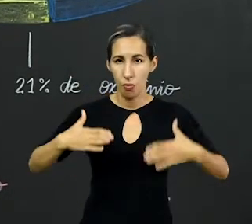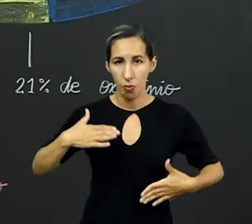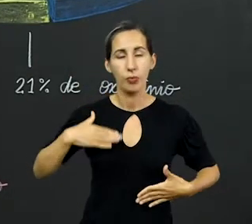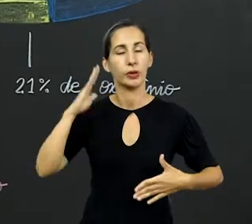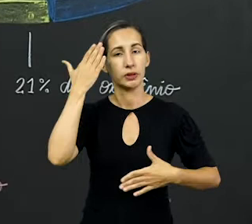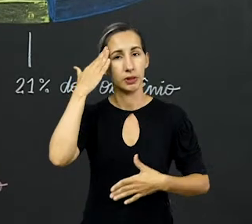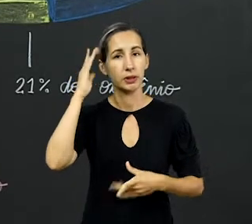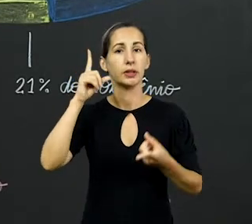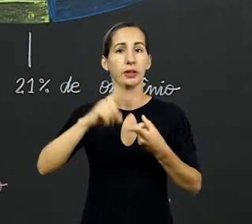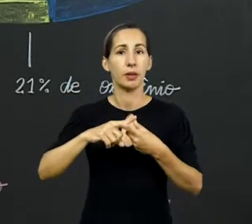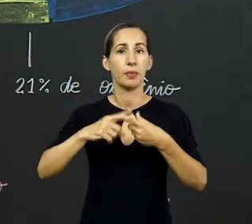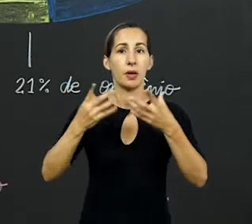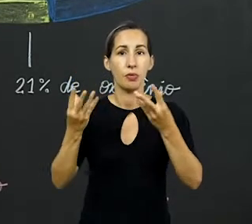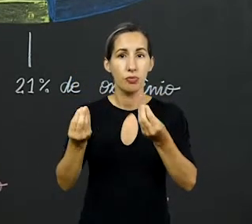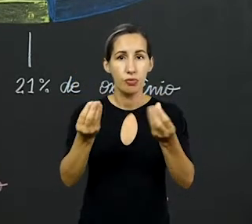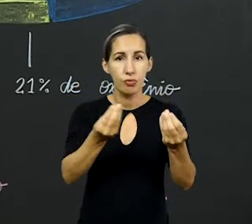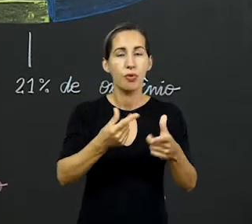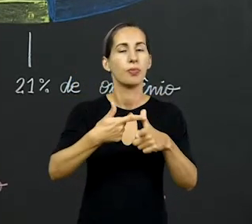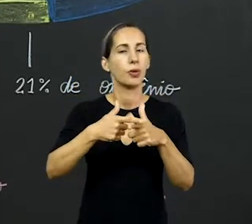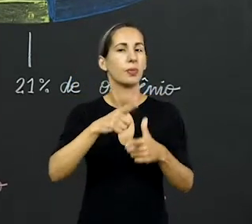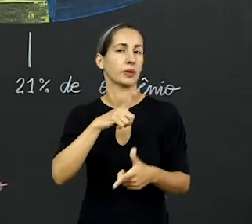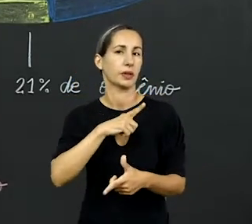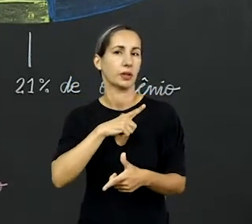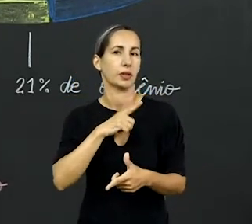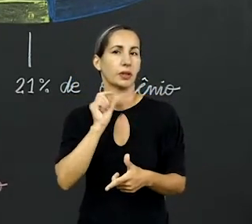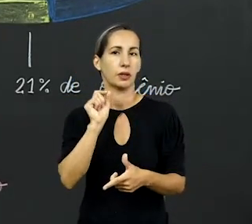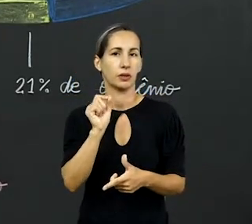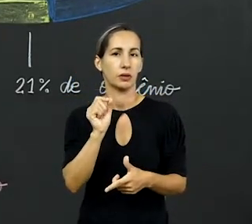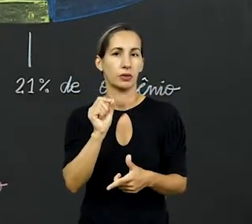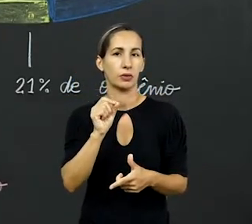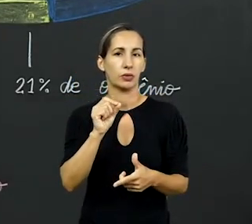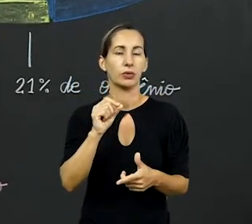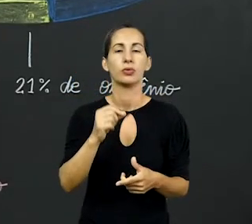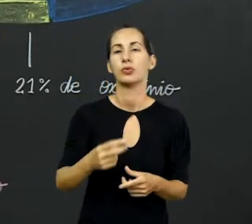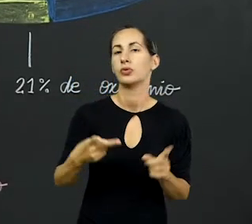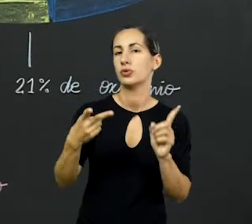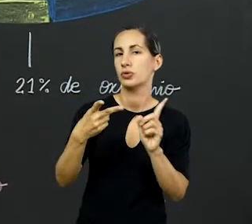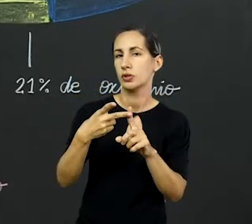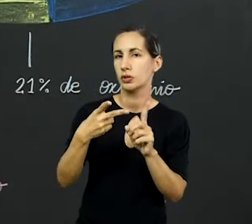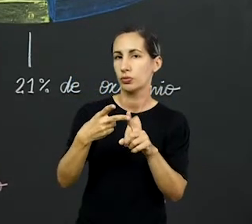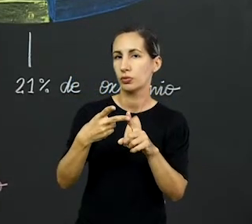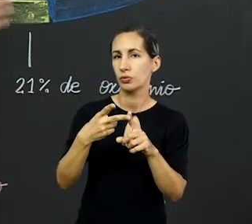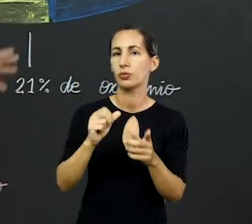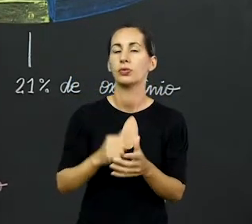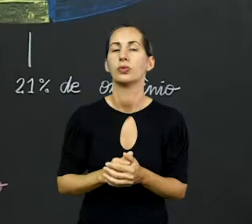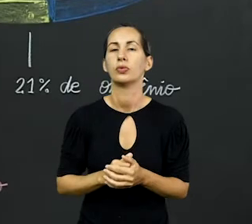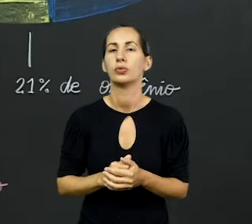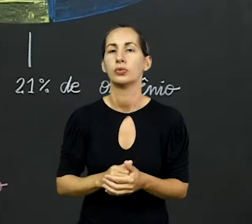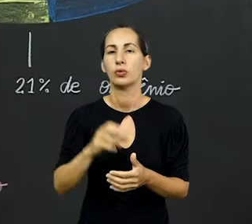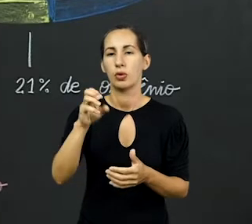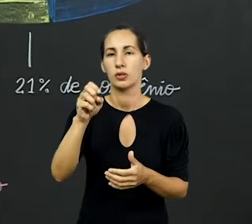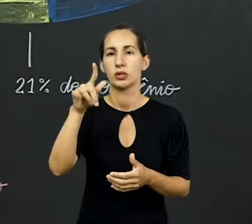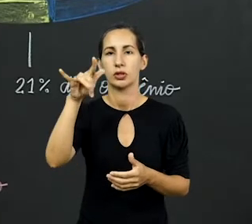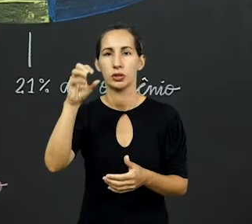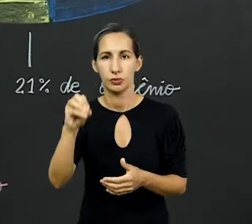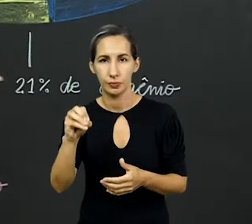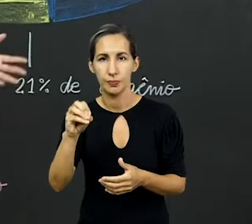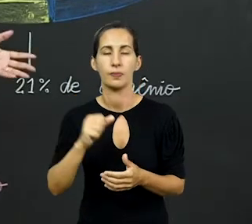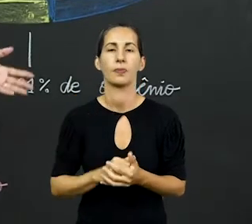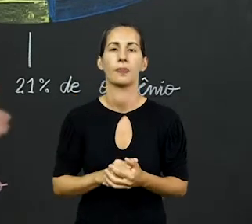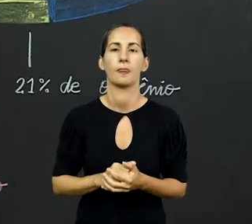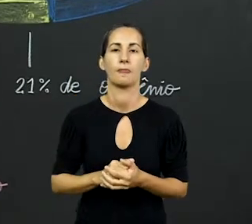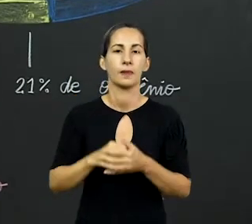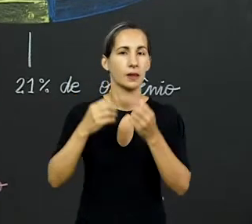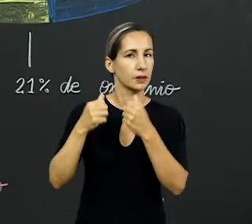Entendi também que em excesso vai dar problemas. E aí eu vou então para o nosso segundo. Nosso segundo mais abundante que o oxigênio. O oxigênio